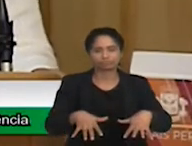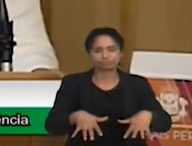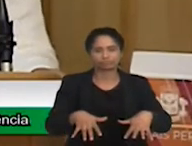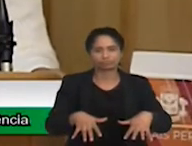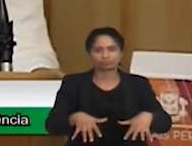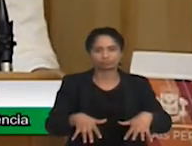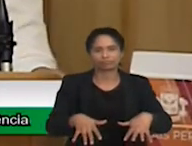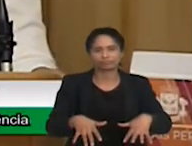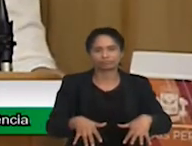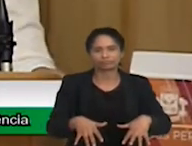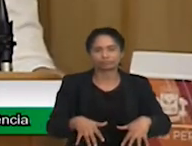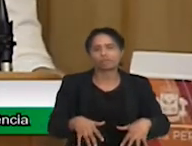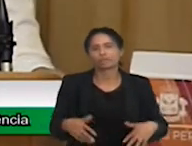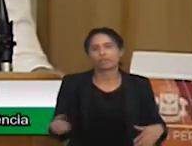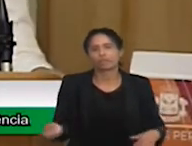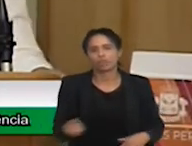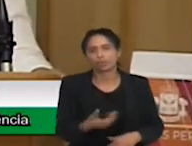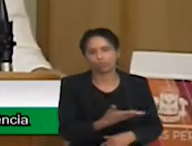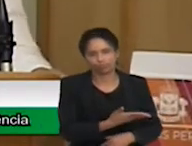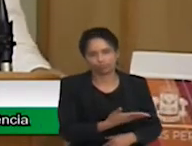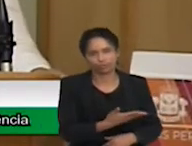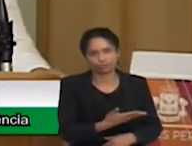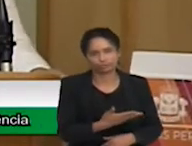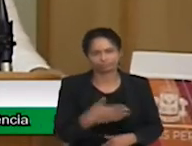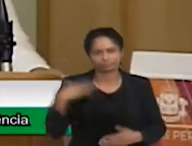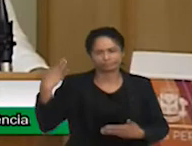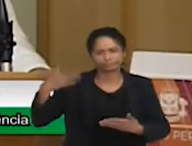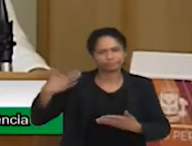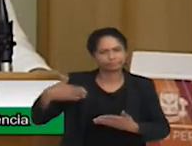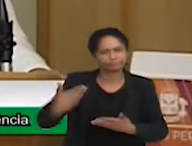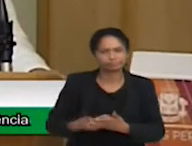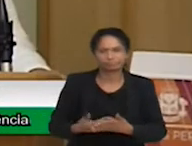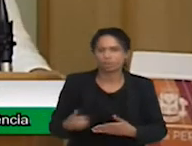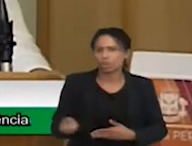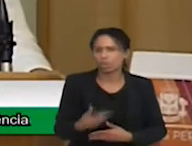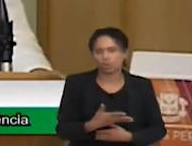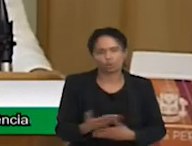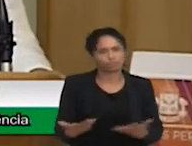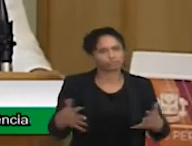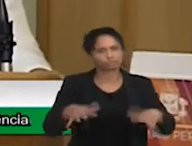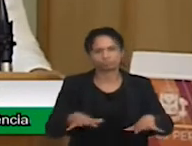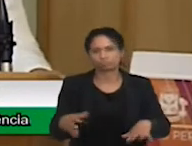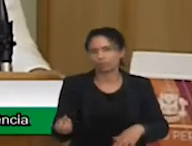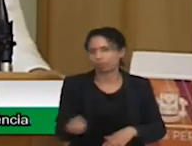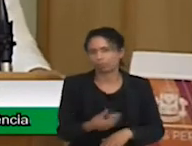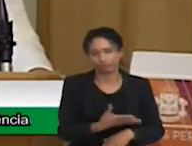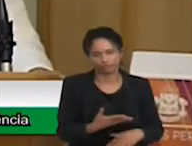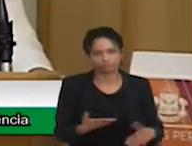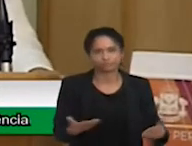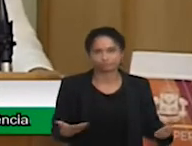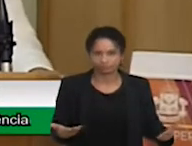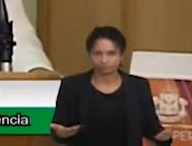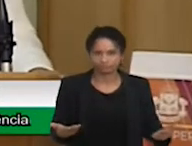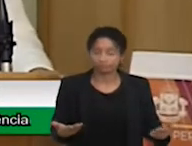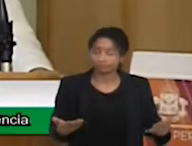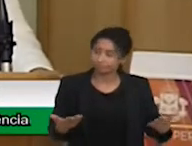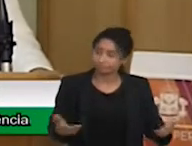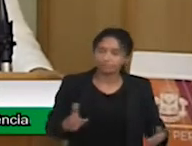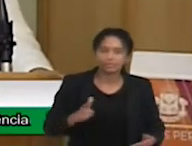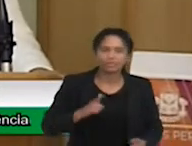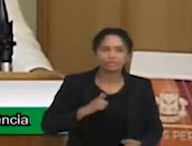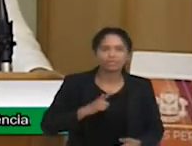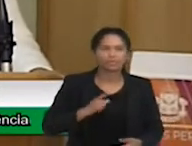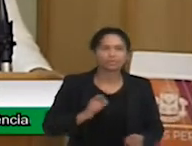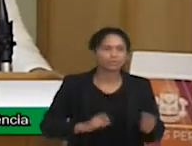Nós estamos 20 anos atrasados em relação ao modelo, como diz bem a Sabrina, e nós temos aí uma situação bem